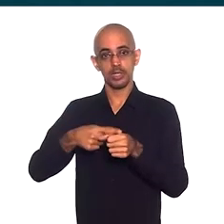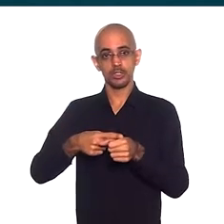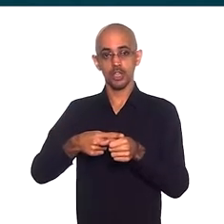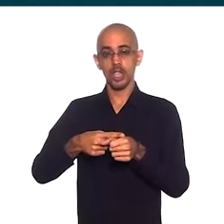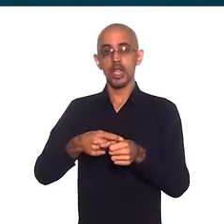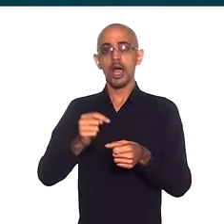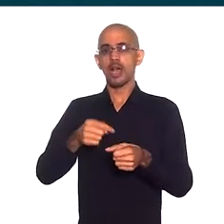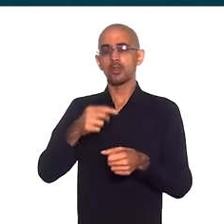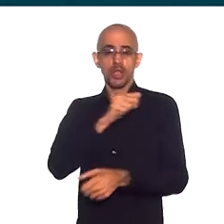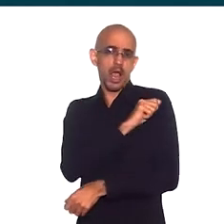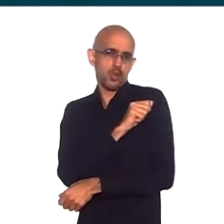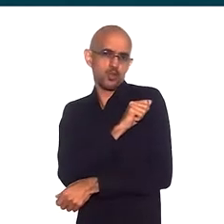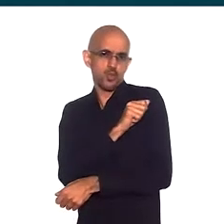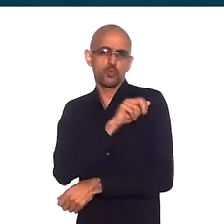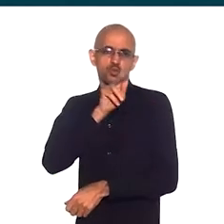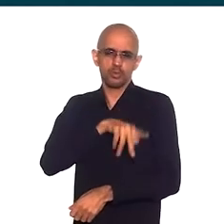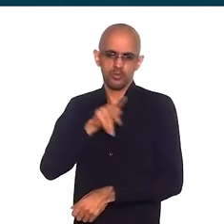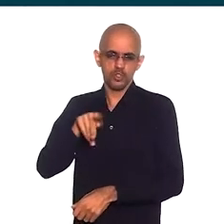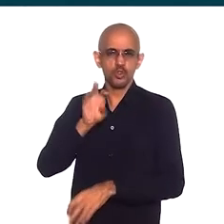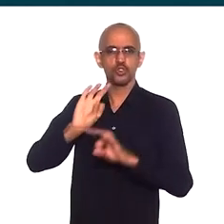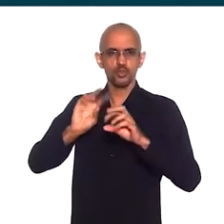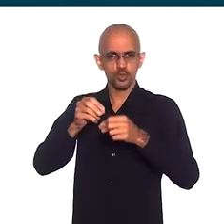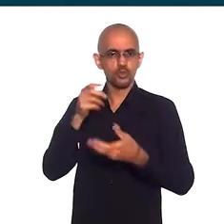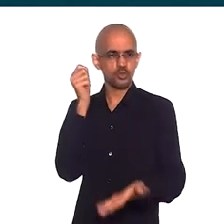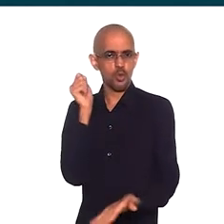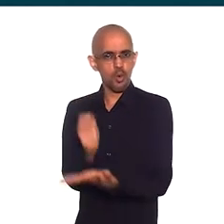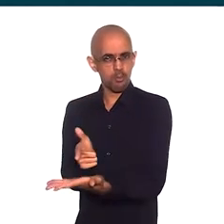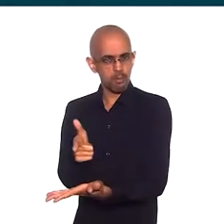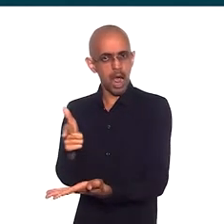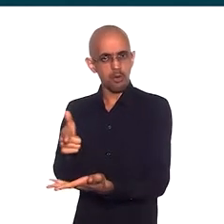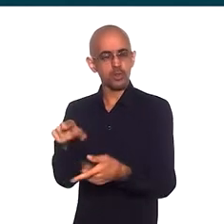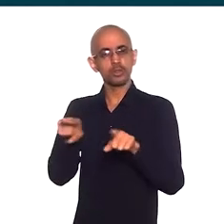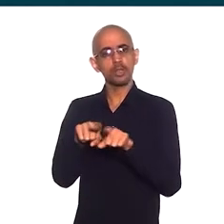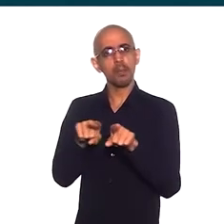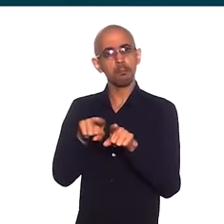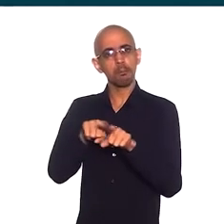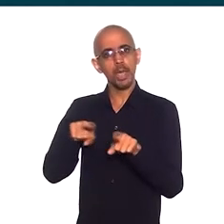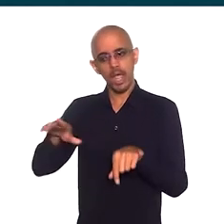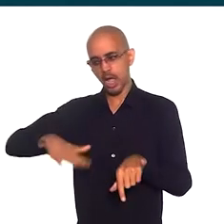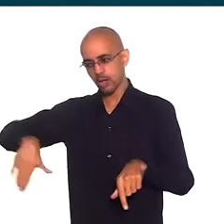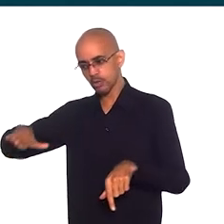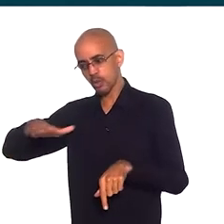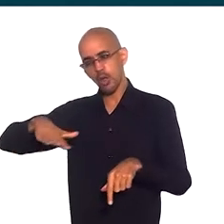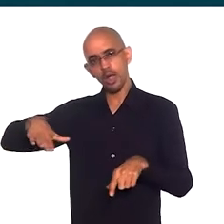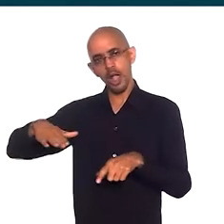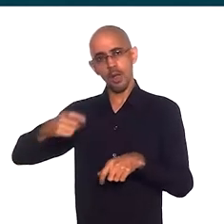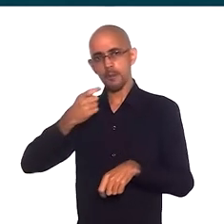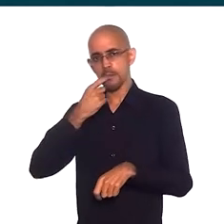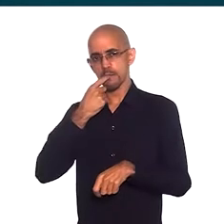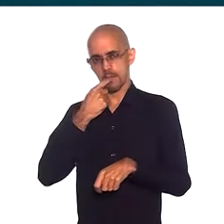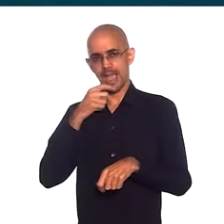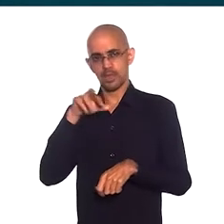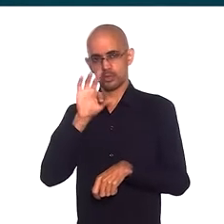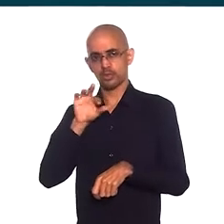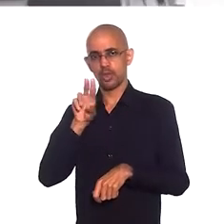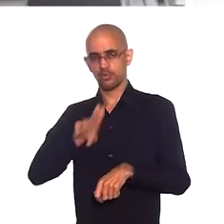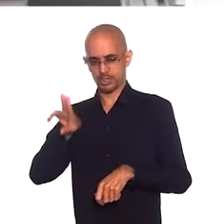compravam, os alunos, professores e a comunidade do entorno da Universidade do Campo Santo Antônio.